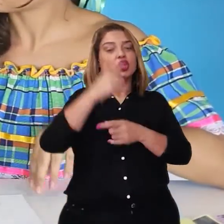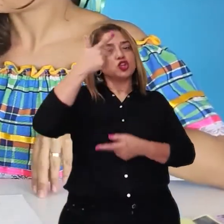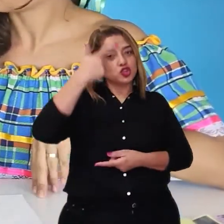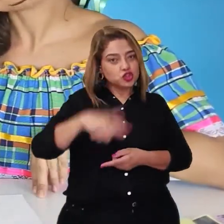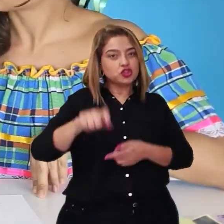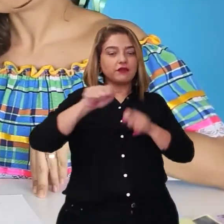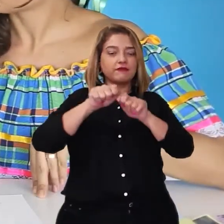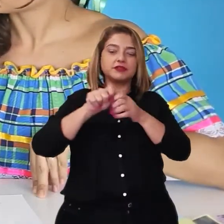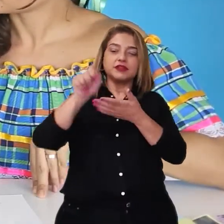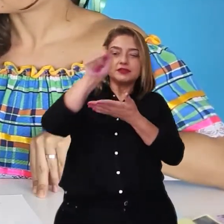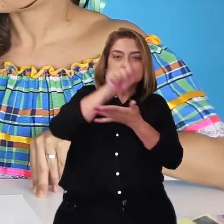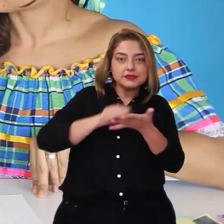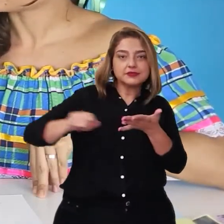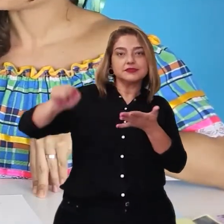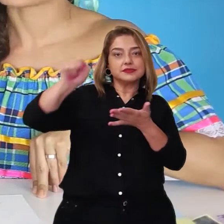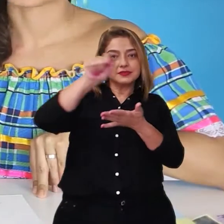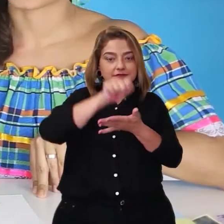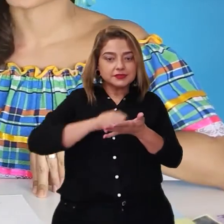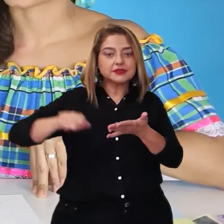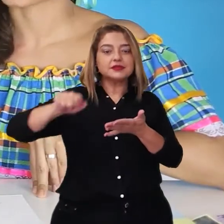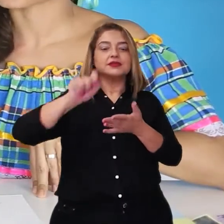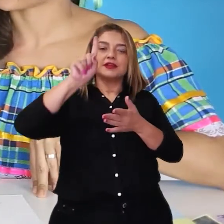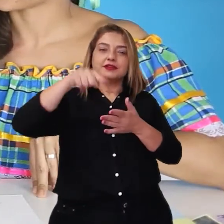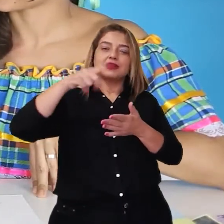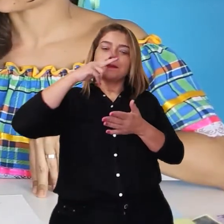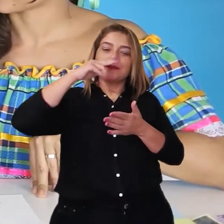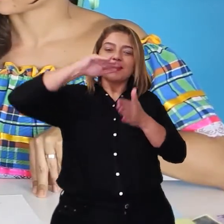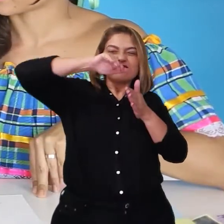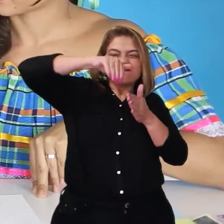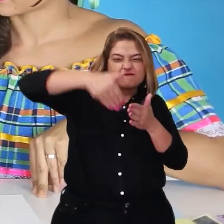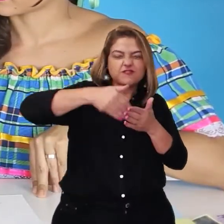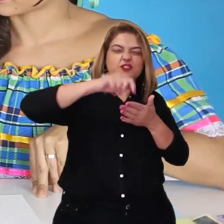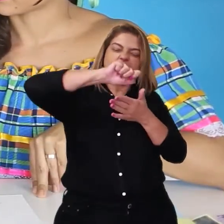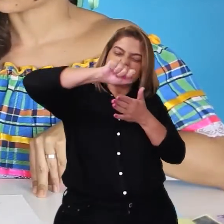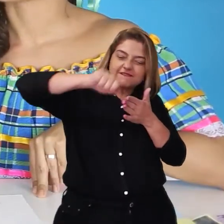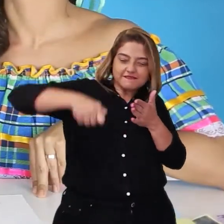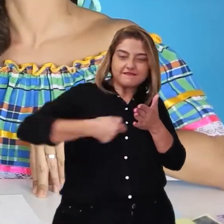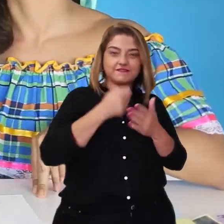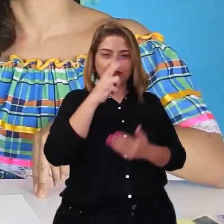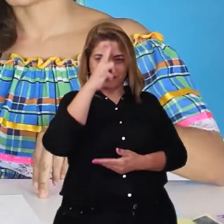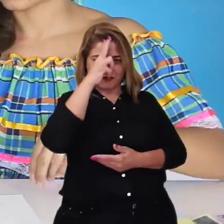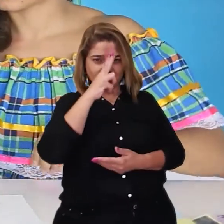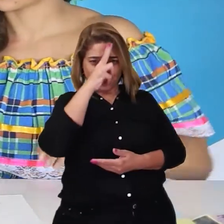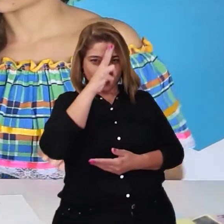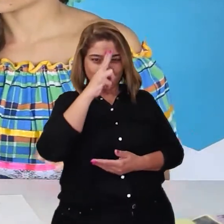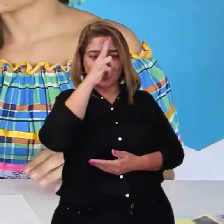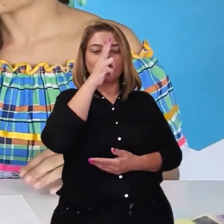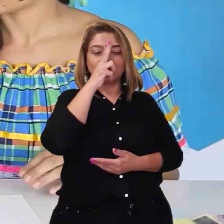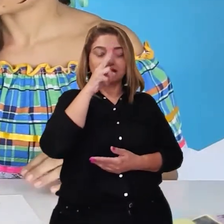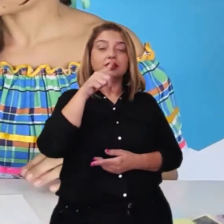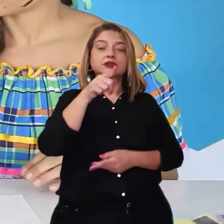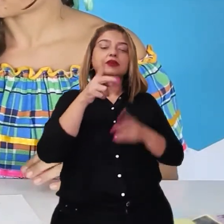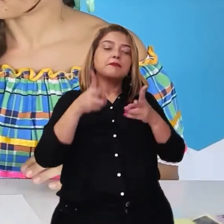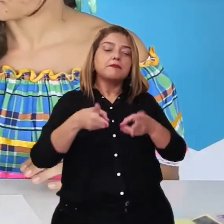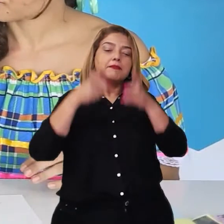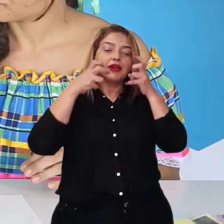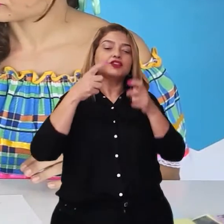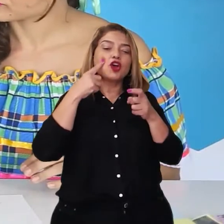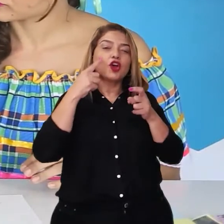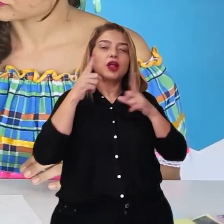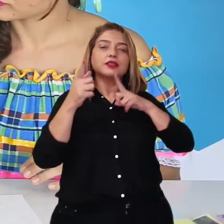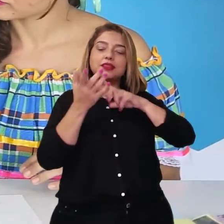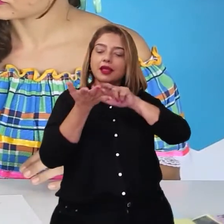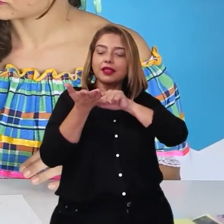novamente por cima do desenho, deixando ele bem aprofundado, o risco. Dá pra gente perceber quando a gente